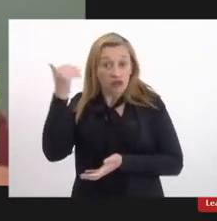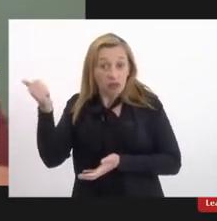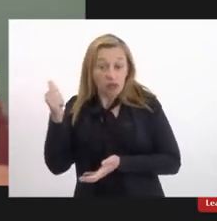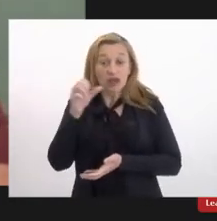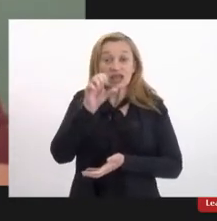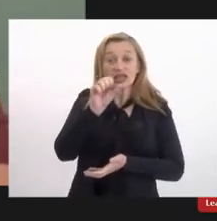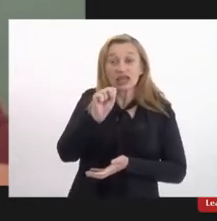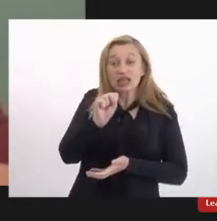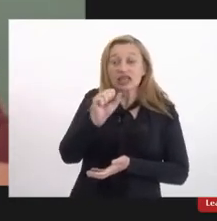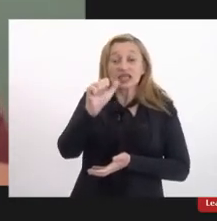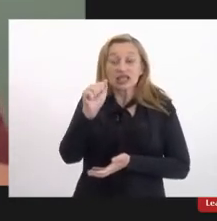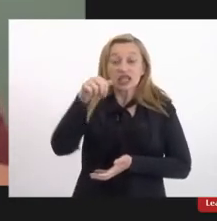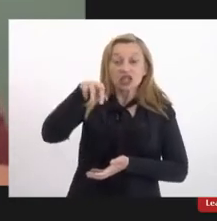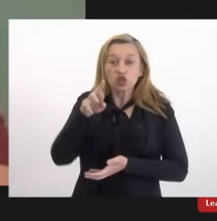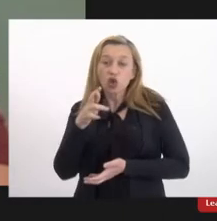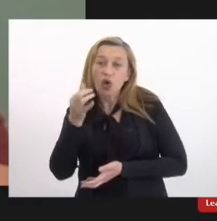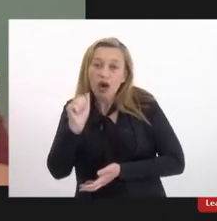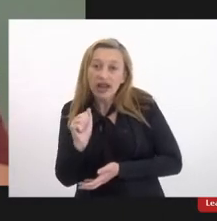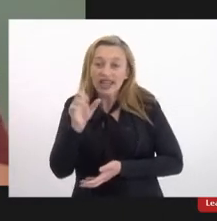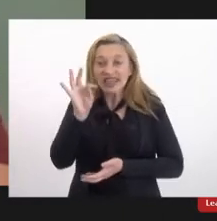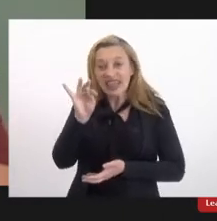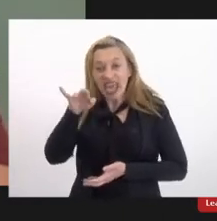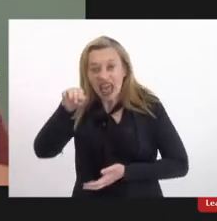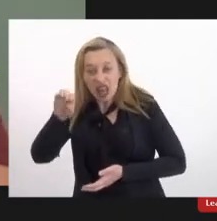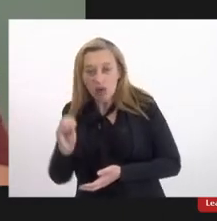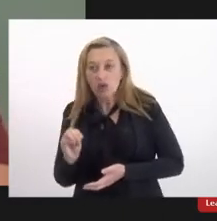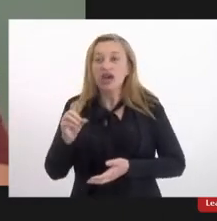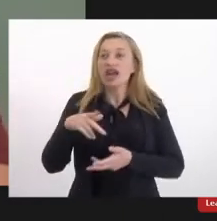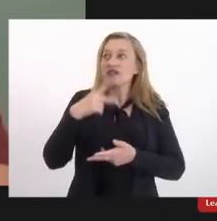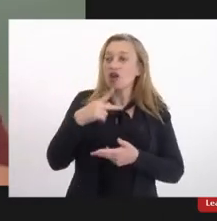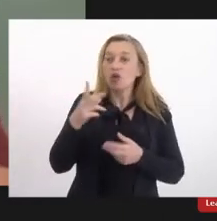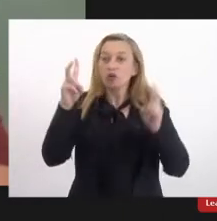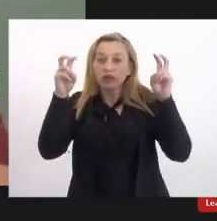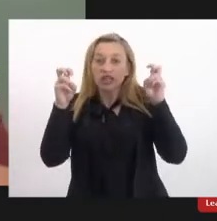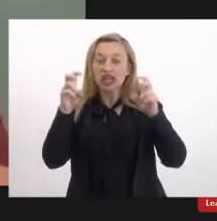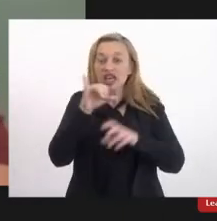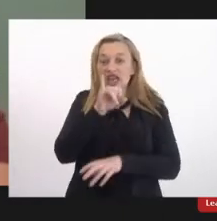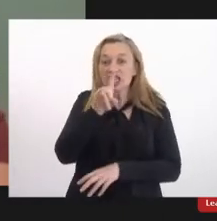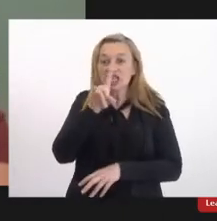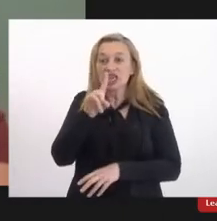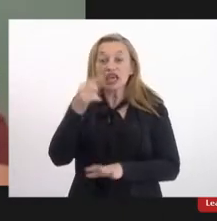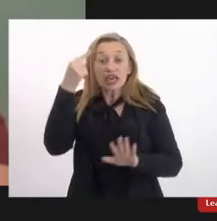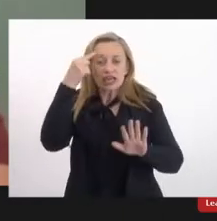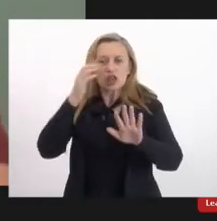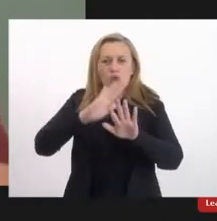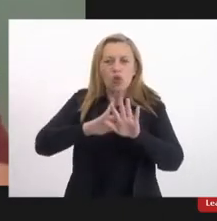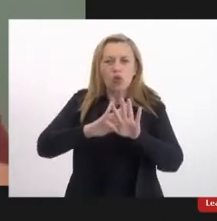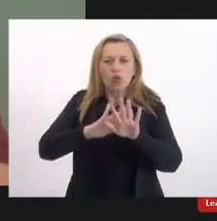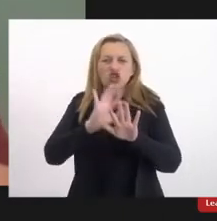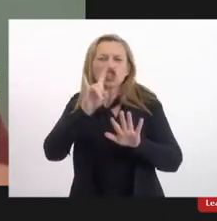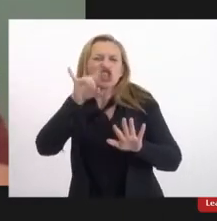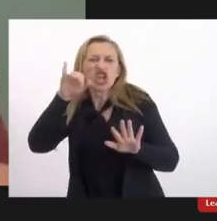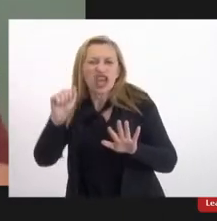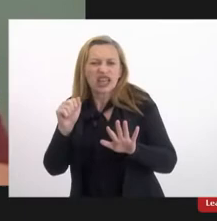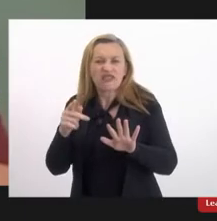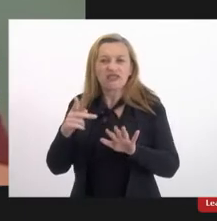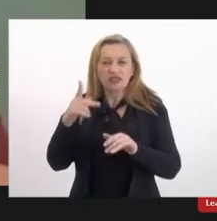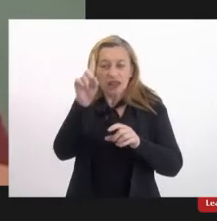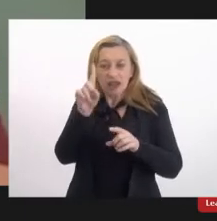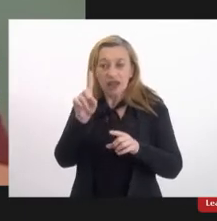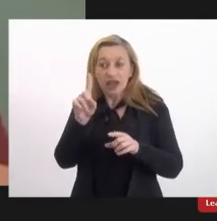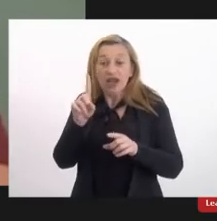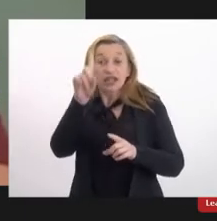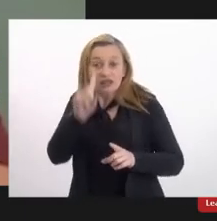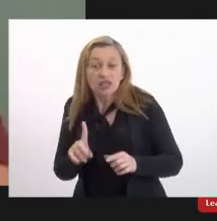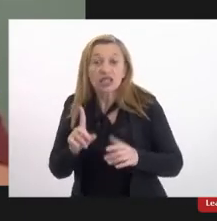Taylor, que ela cunhou um termo que eu acho bem bacana, que é a ideologia da deficiência. O que a Sunara quer dizer? Ela quer dizer